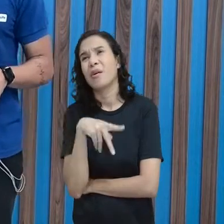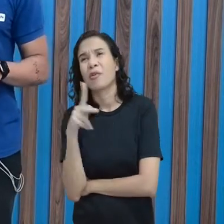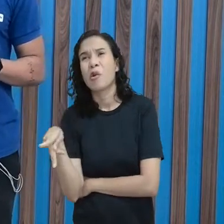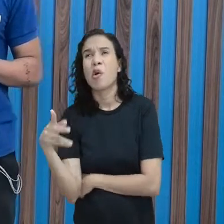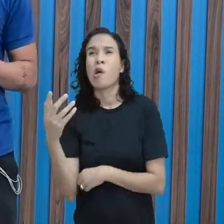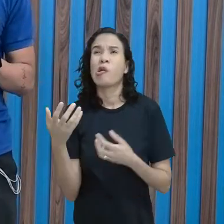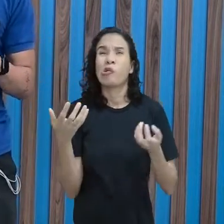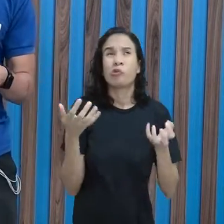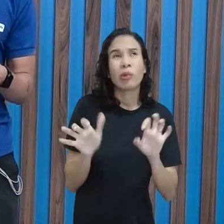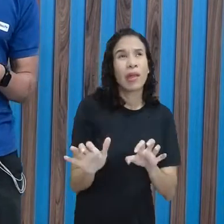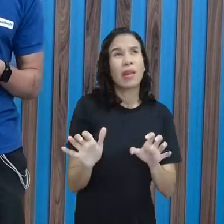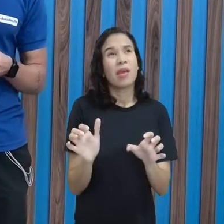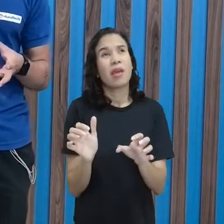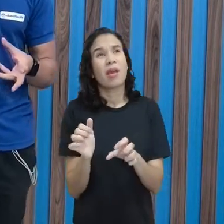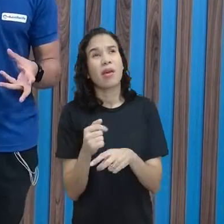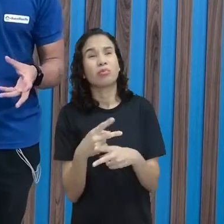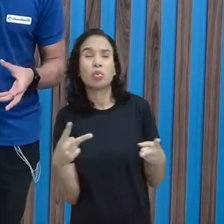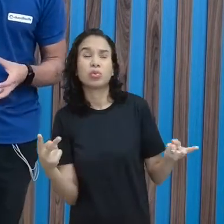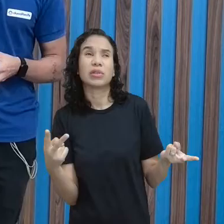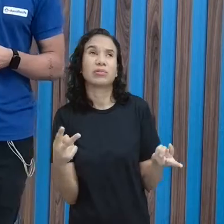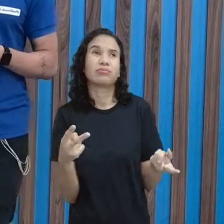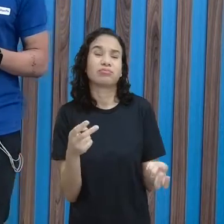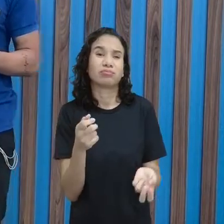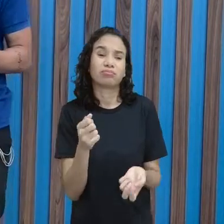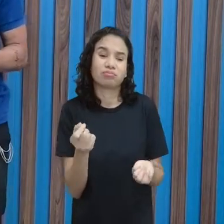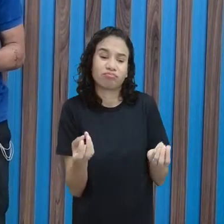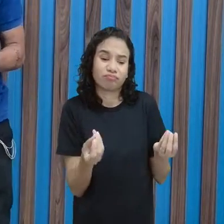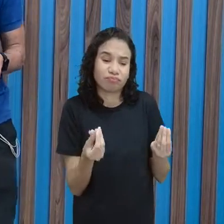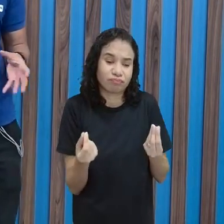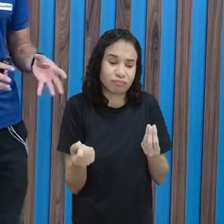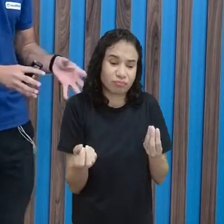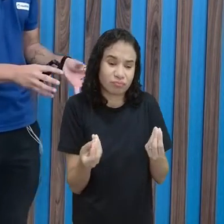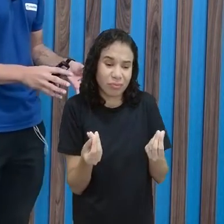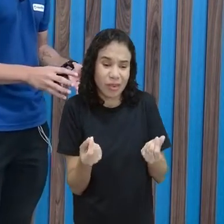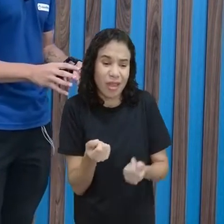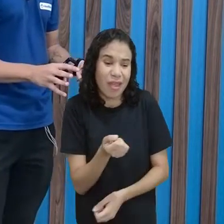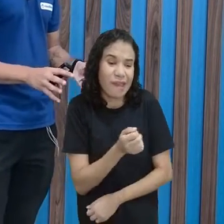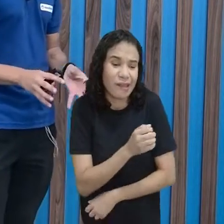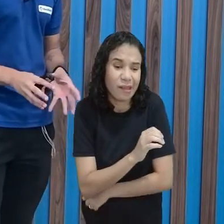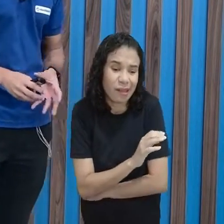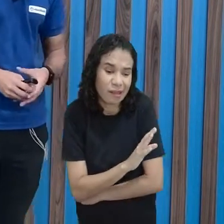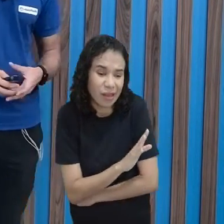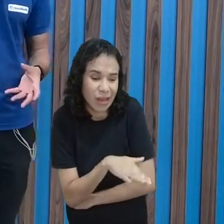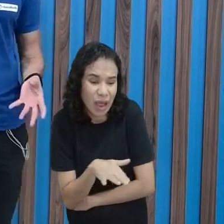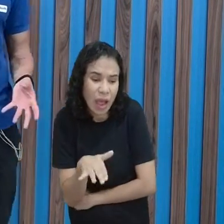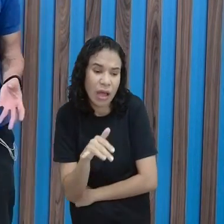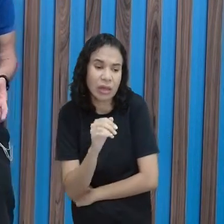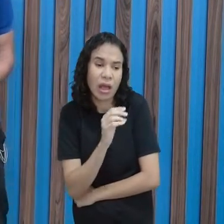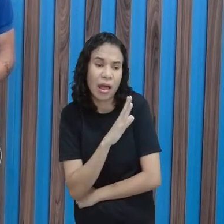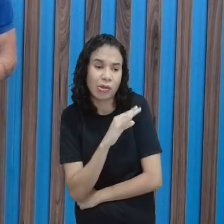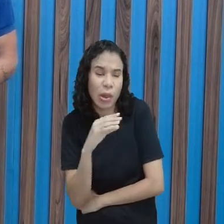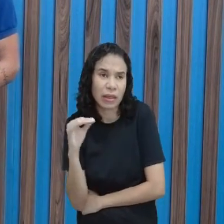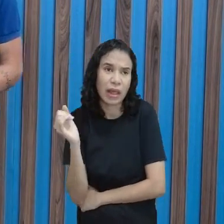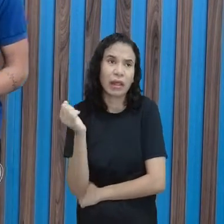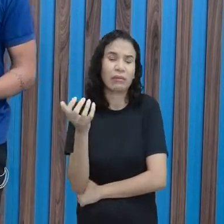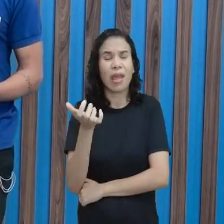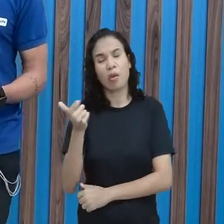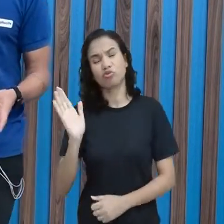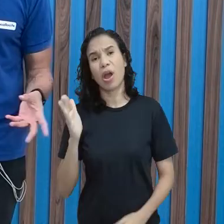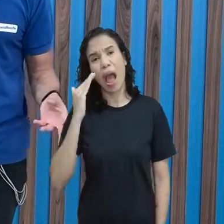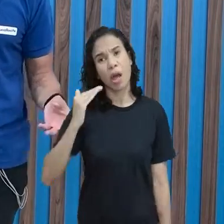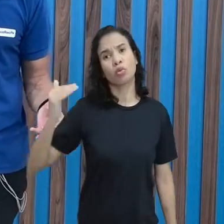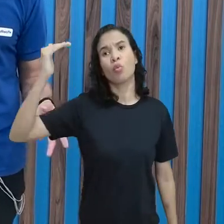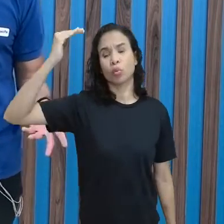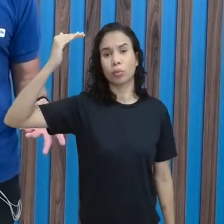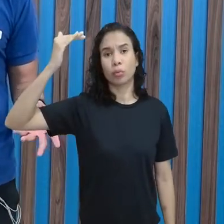assim, né? Duas séries mais, de pessoas mais novas, né? Dos adolescentes. São adultos já. Sim. No